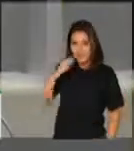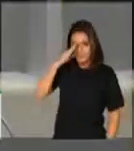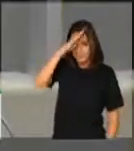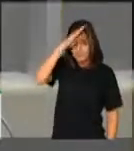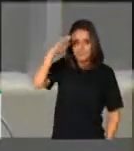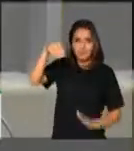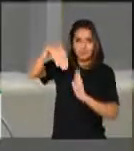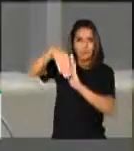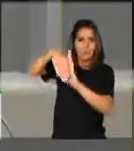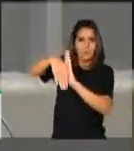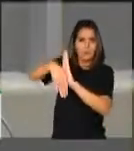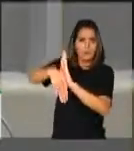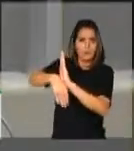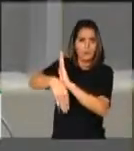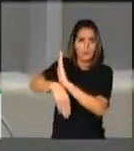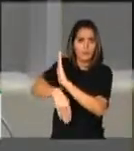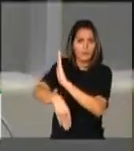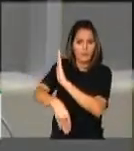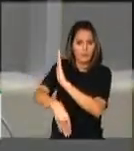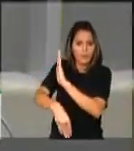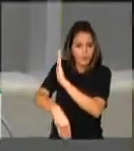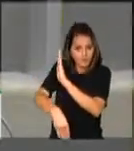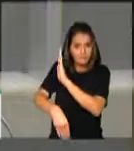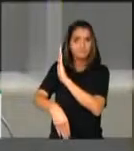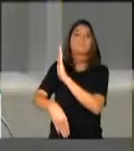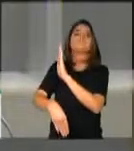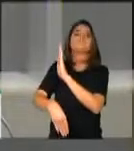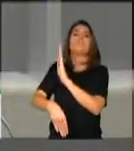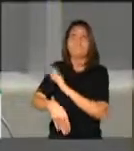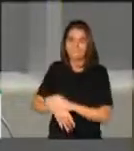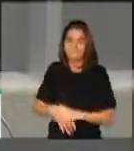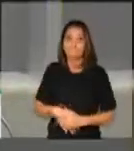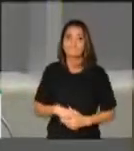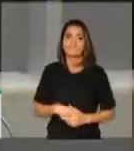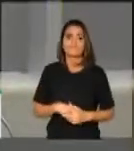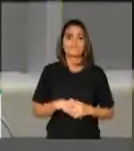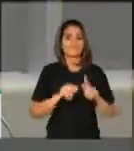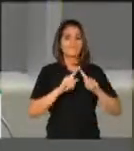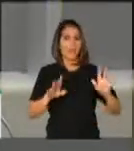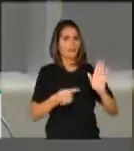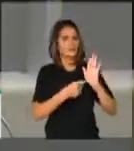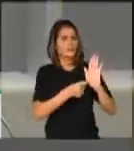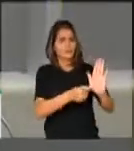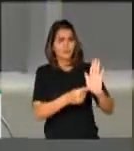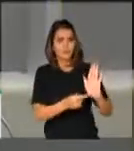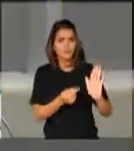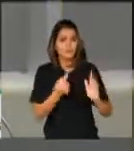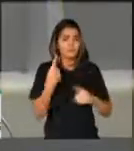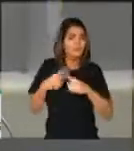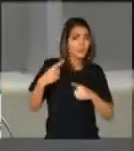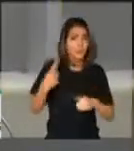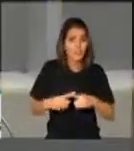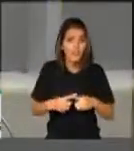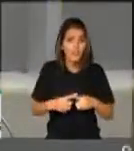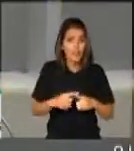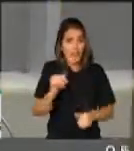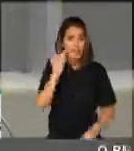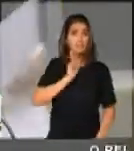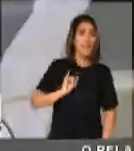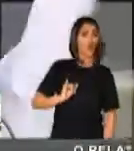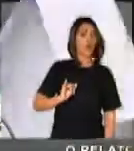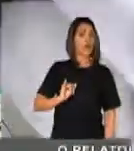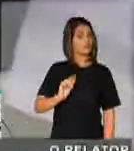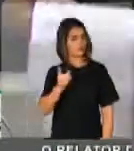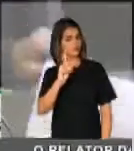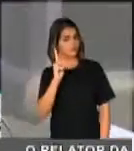decadência. Numa queda sem fim. Mas isso aqui não é gratuito. Não é por acaso.